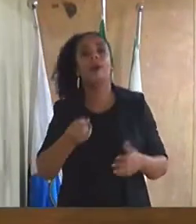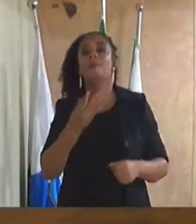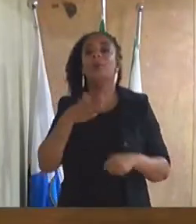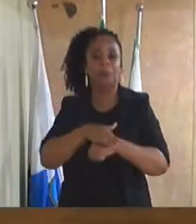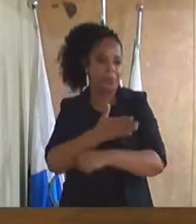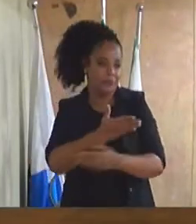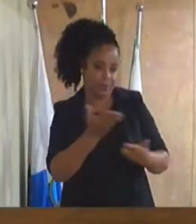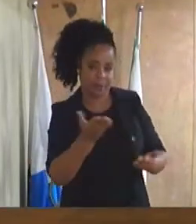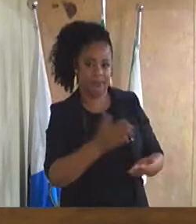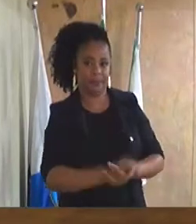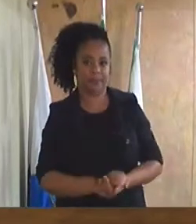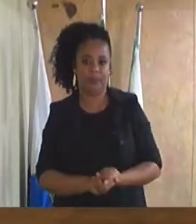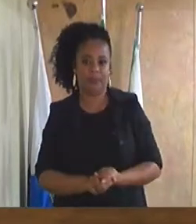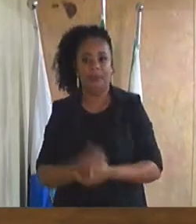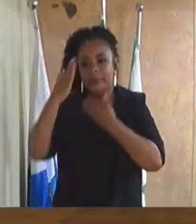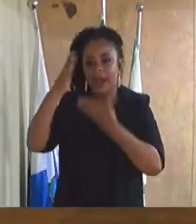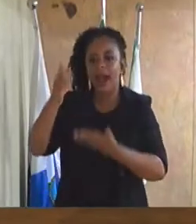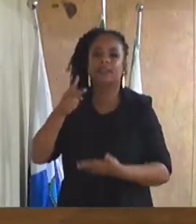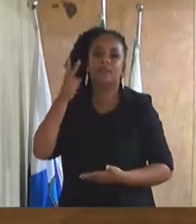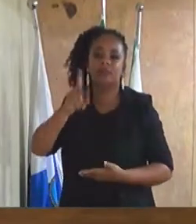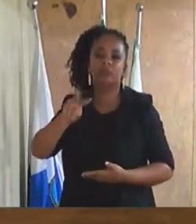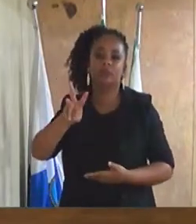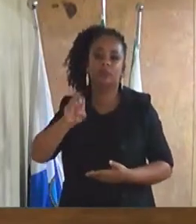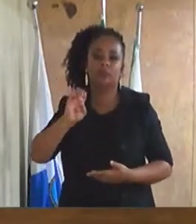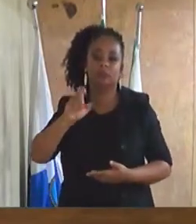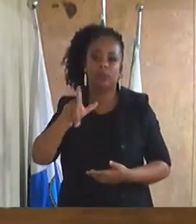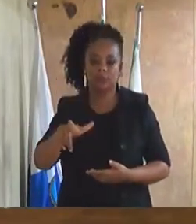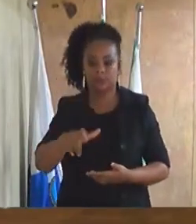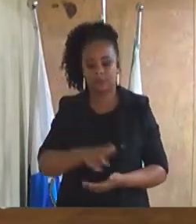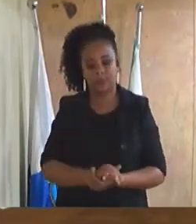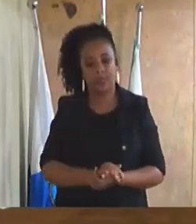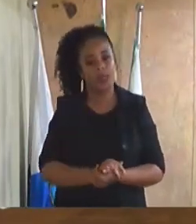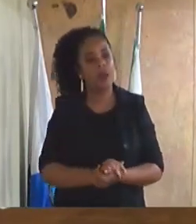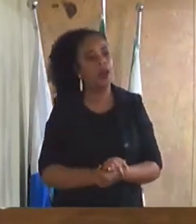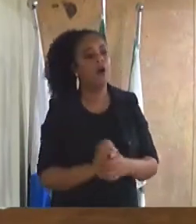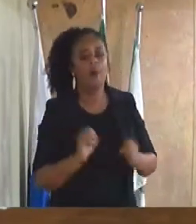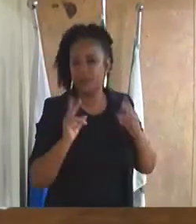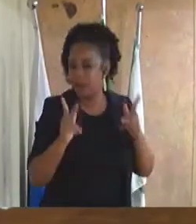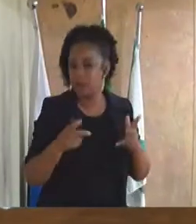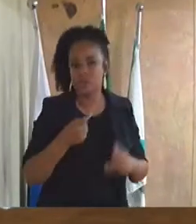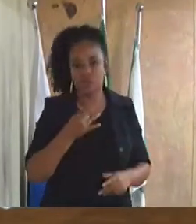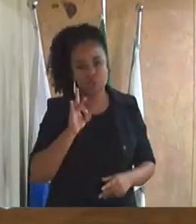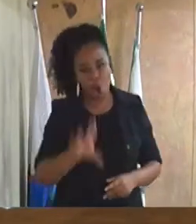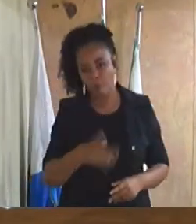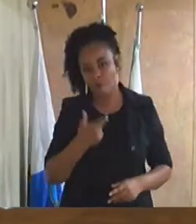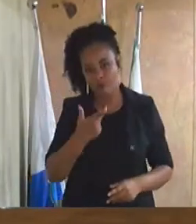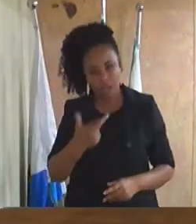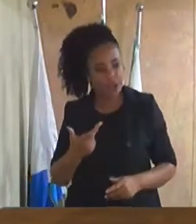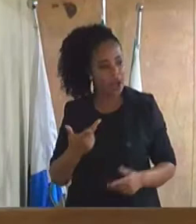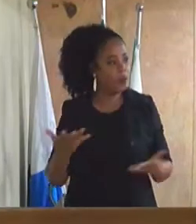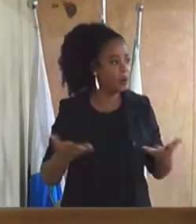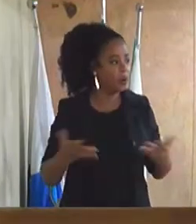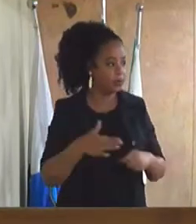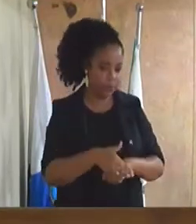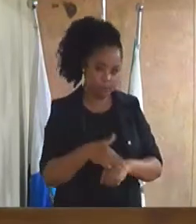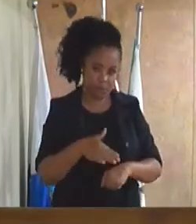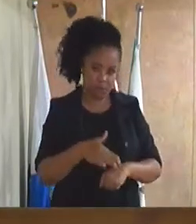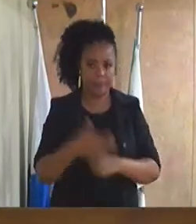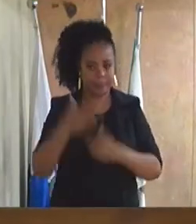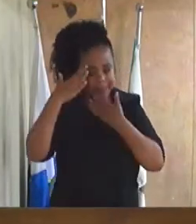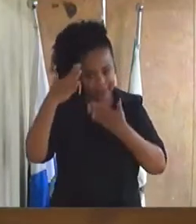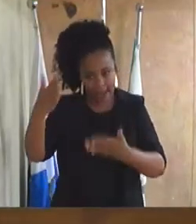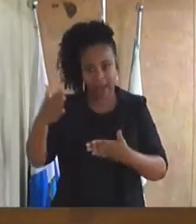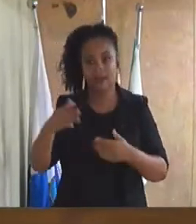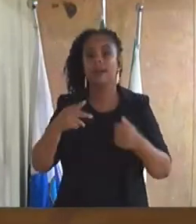muito obrigada, vereador Wendel. É só o que eu tenho nesta noite, muito obrigada por essa parte aqui, fiquem na